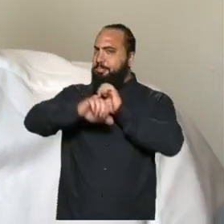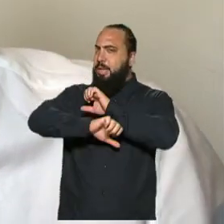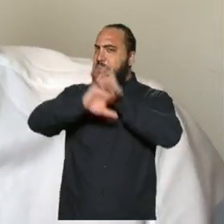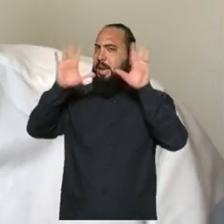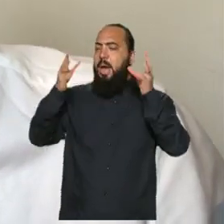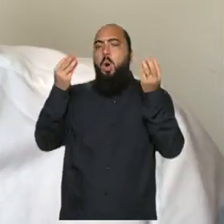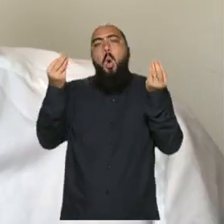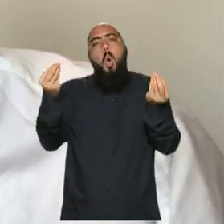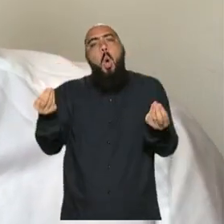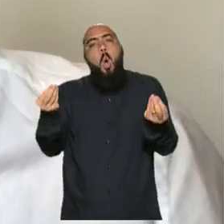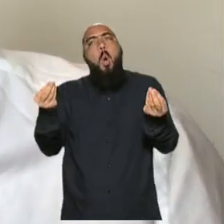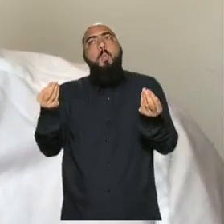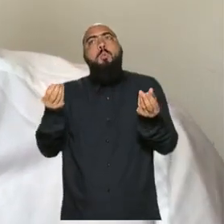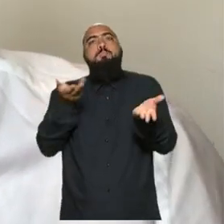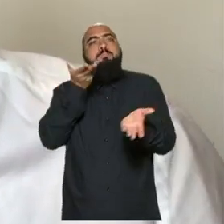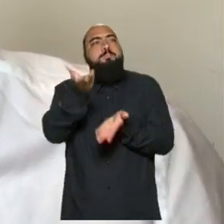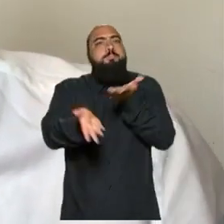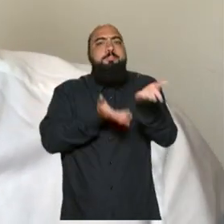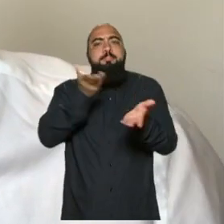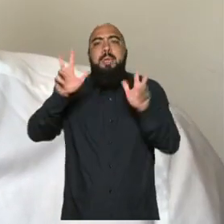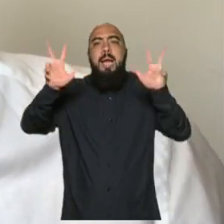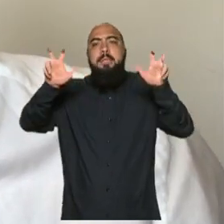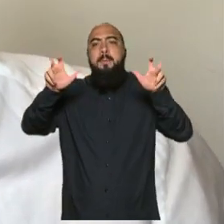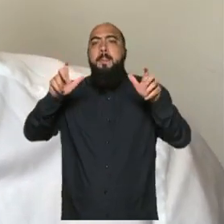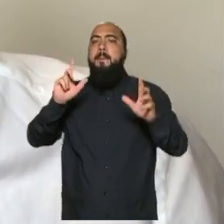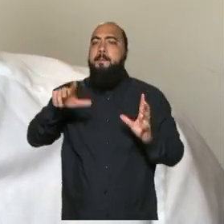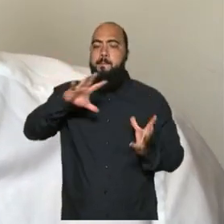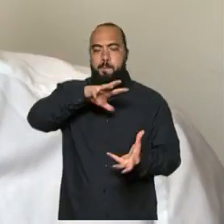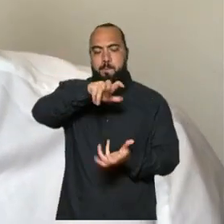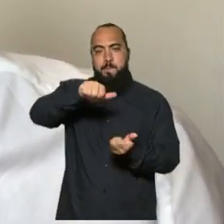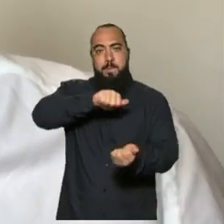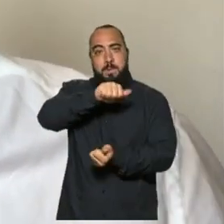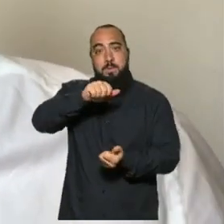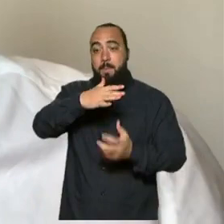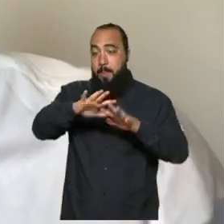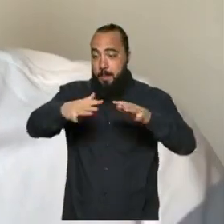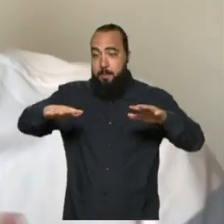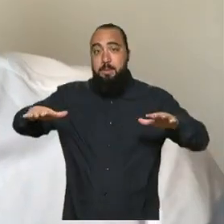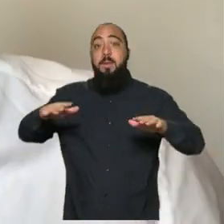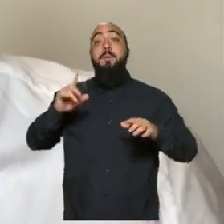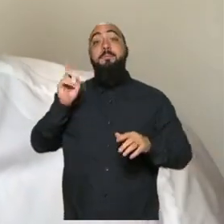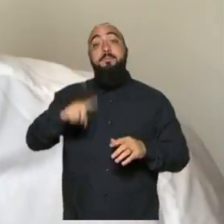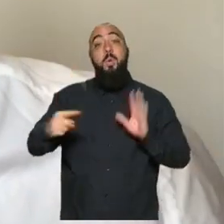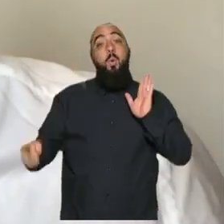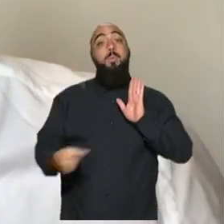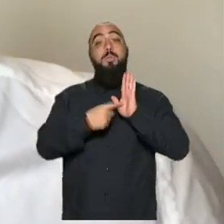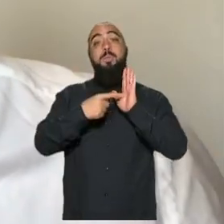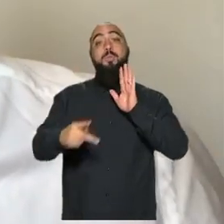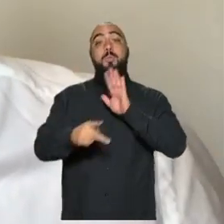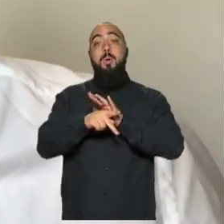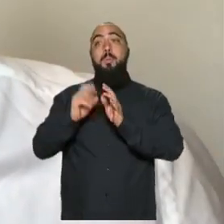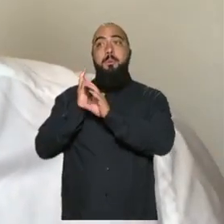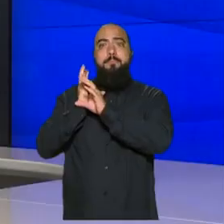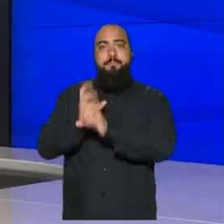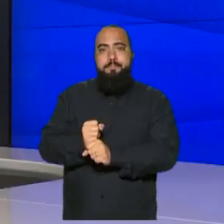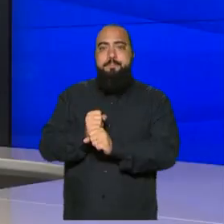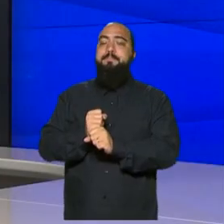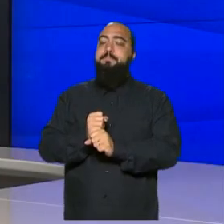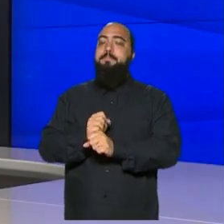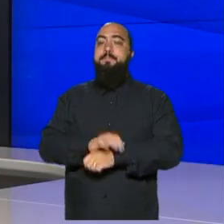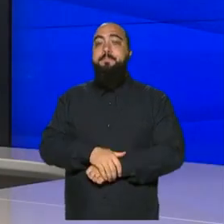tratar a questão do oceano e os objetivos da década de uma forma transversal no currículo escolar.